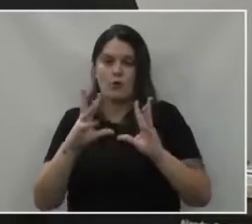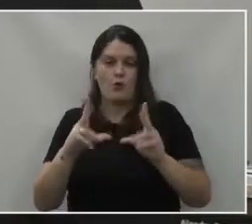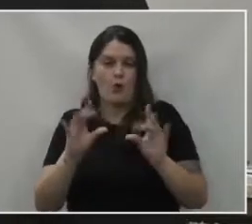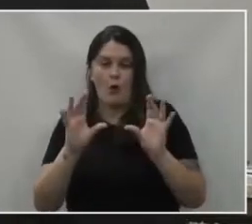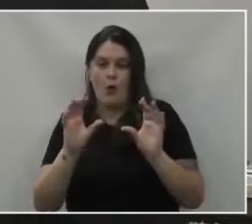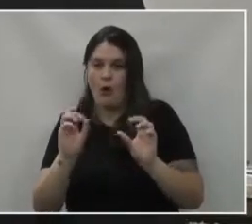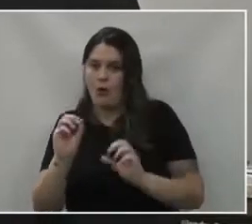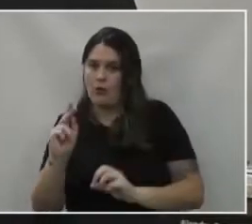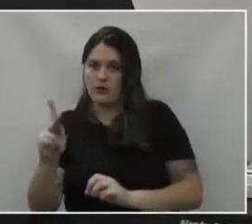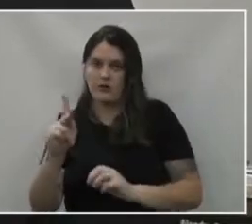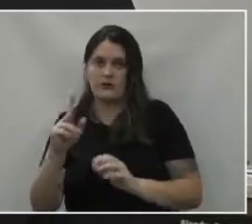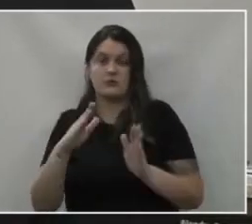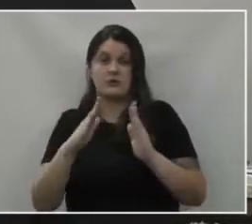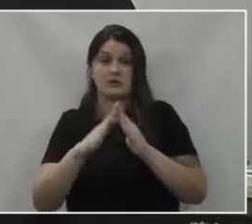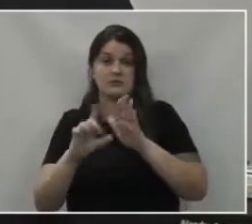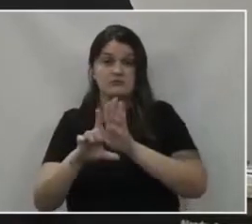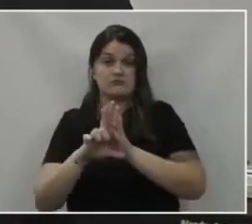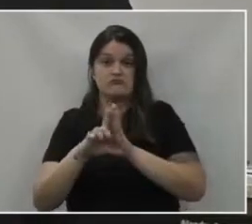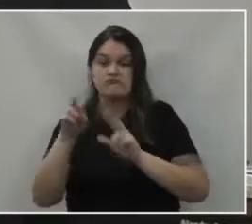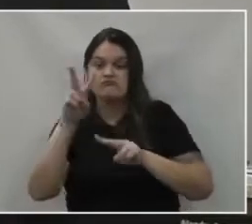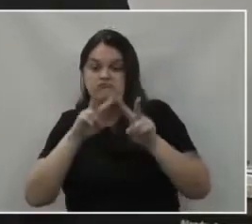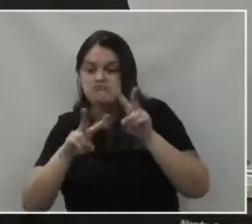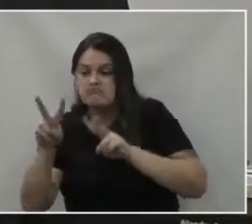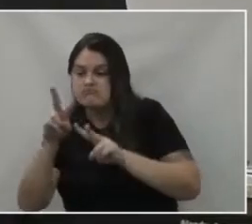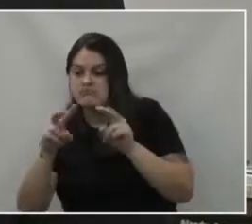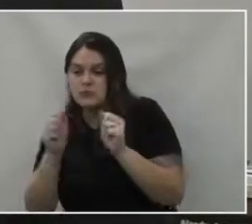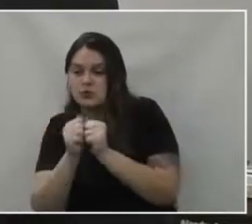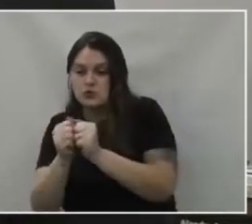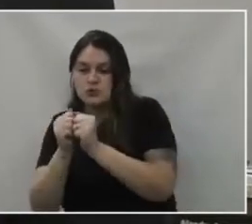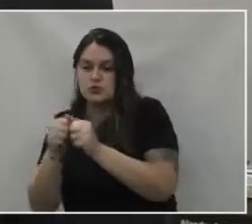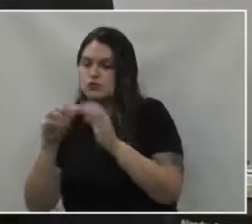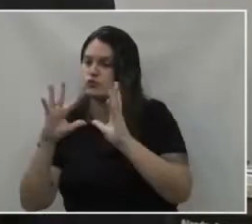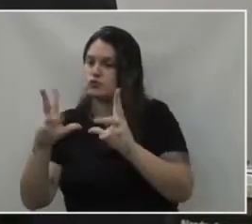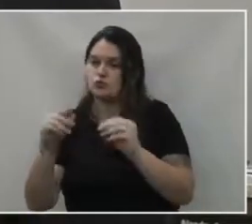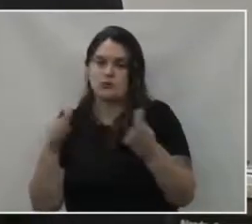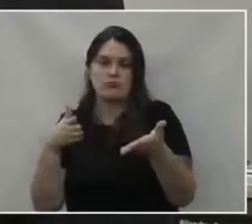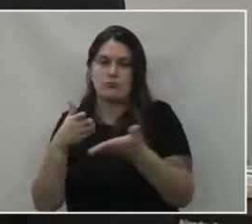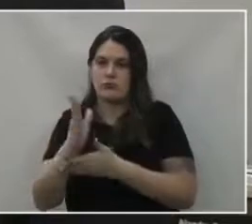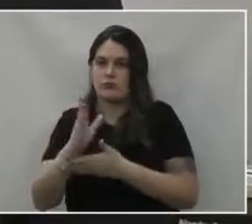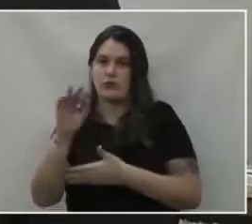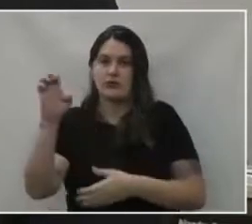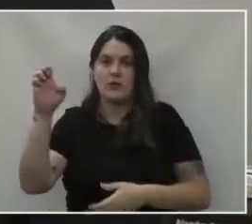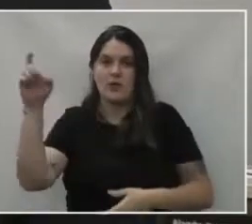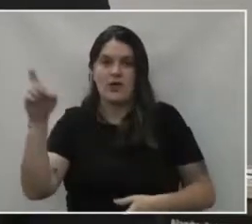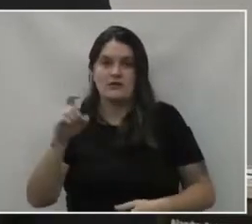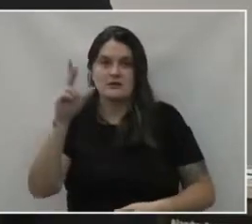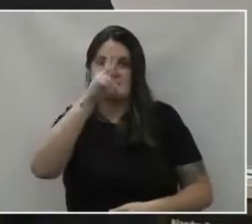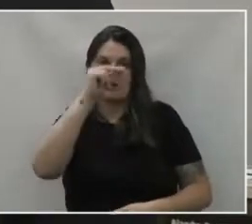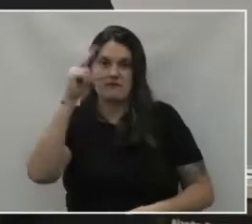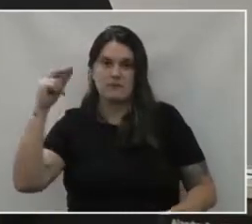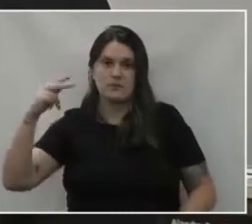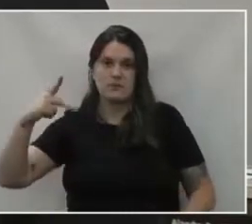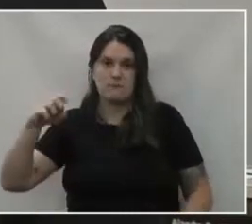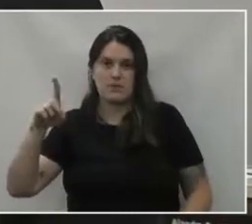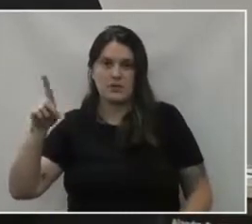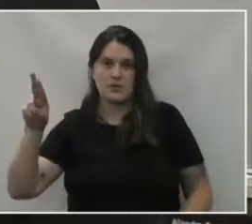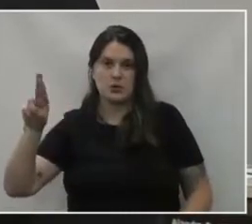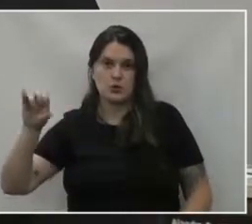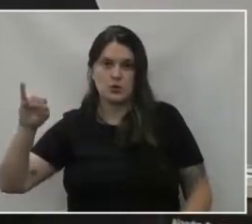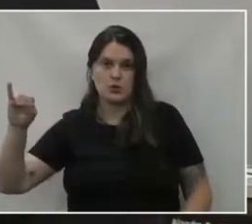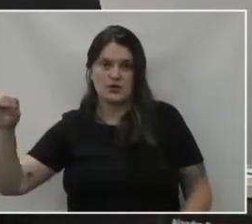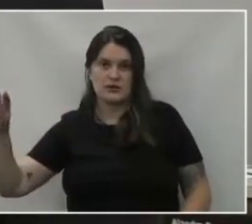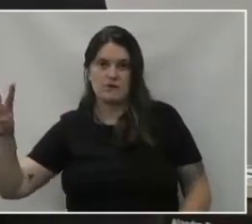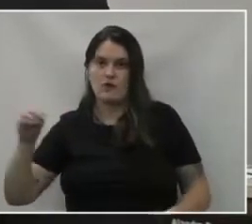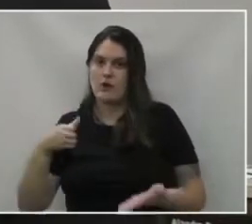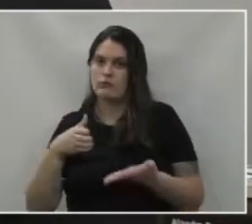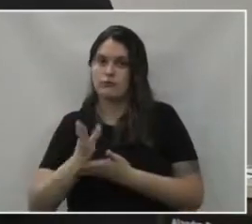o legislativo acompanhou o parecer do tribunal então estão aprovadas as contas do ex-prefeito Pedro Ivo Ilkio do exercício 2013.